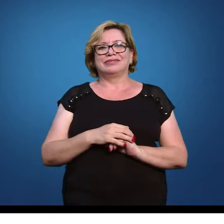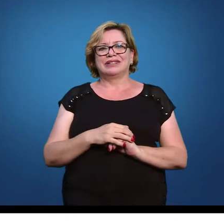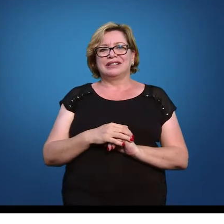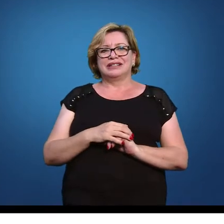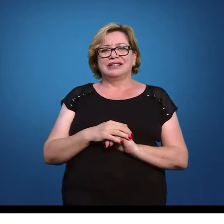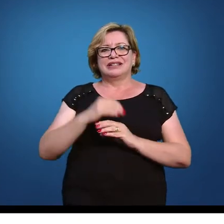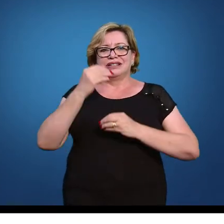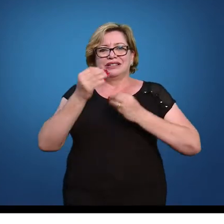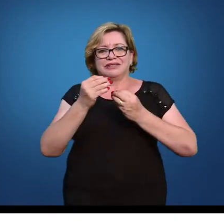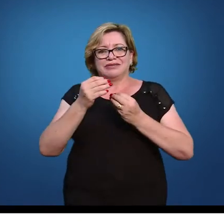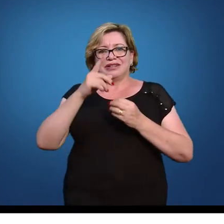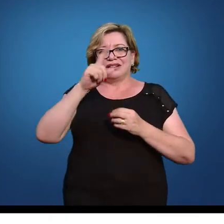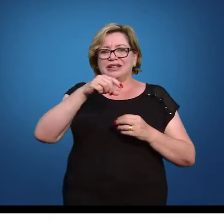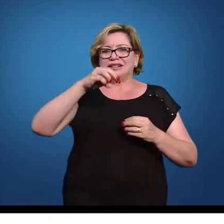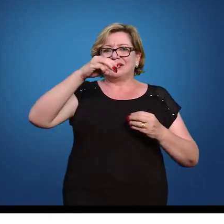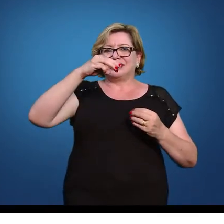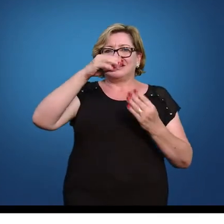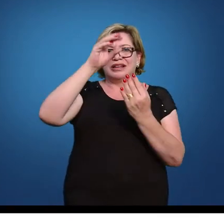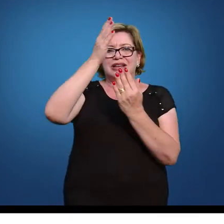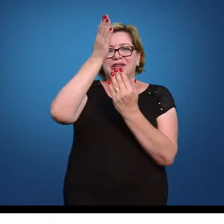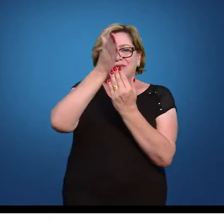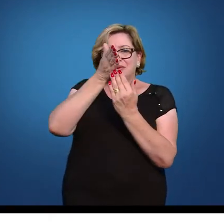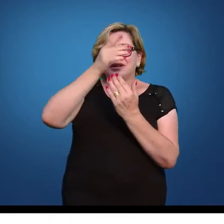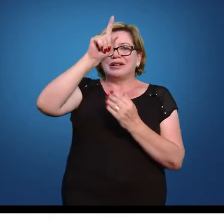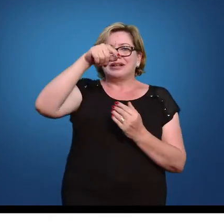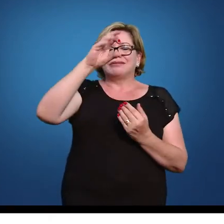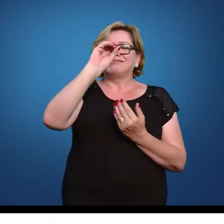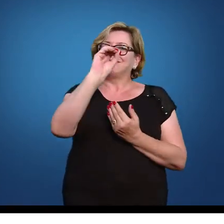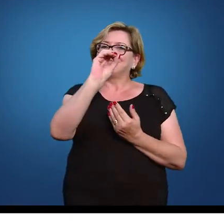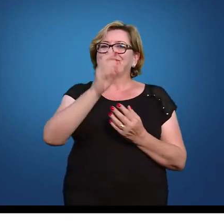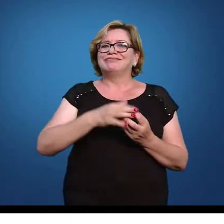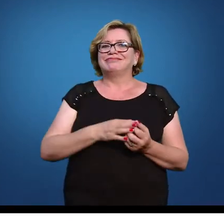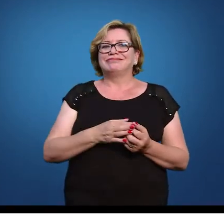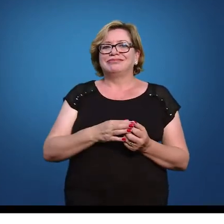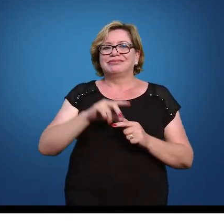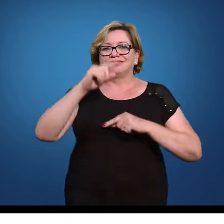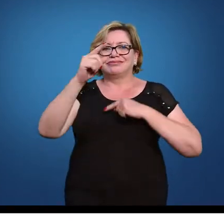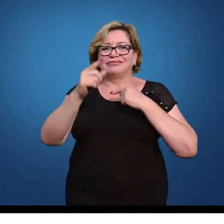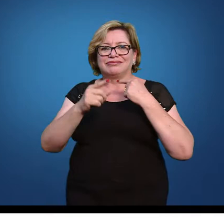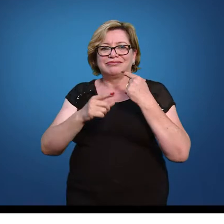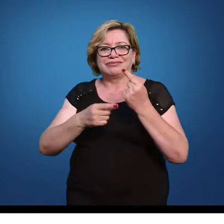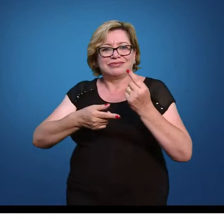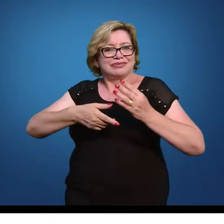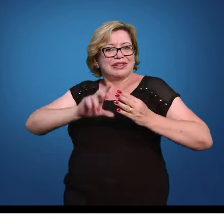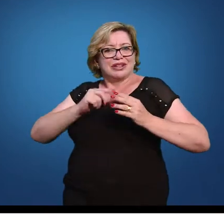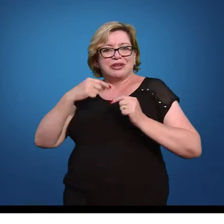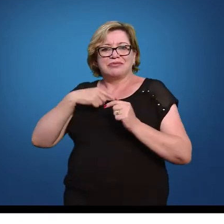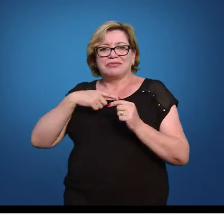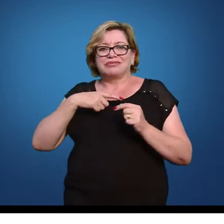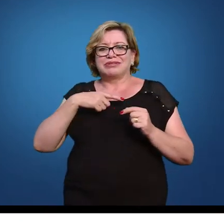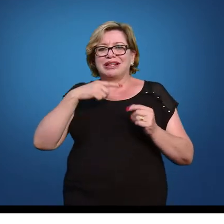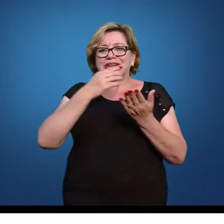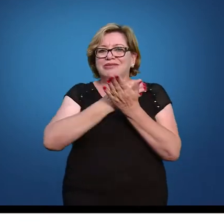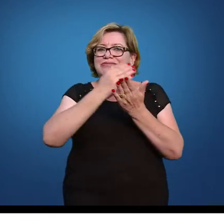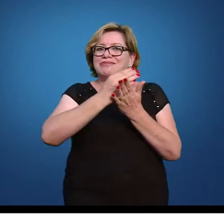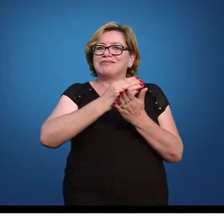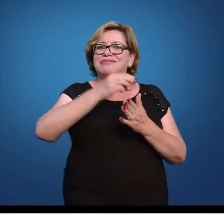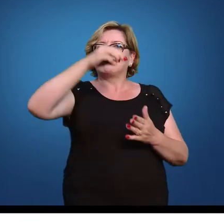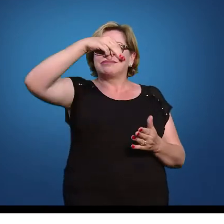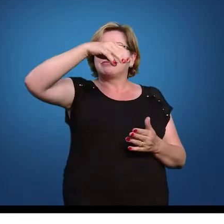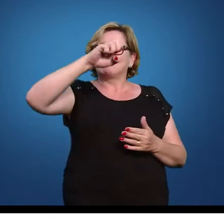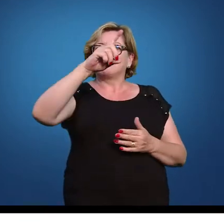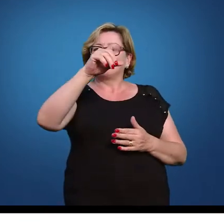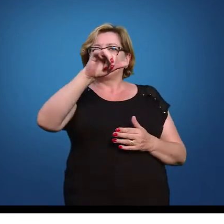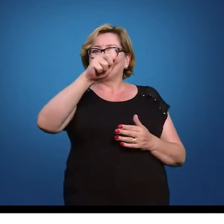Então, a média padronizada ela sempre vai ser zero e nem poderia ser diferente que como eu falei anteriormente a nossa tabela tem média zero e diz o padrão